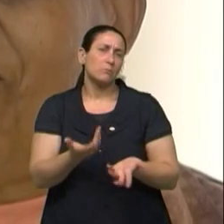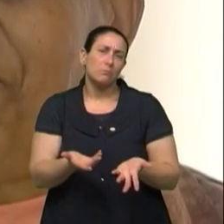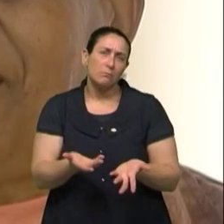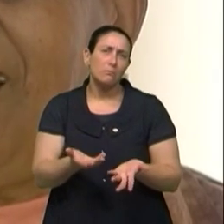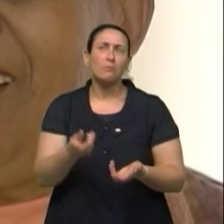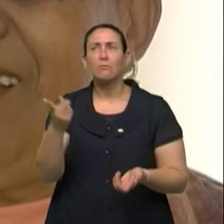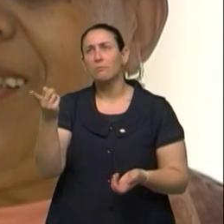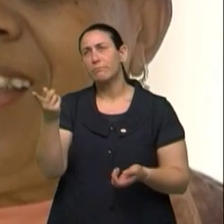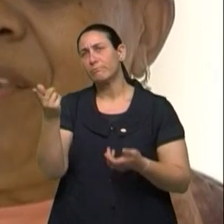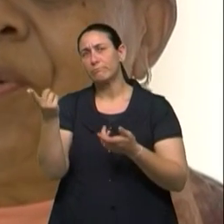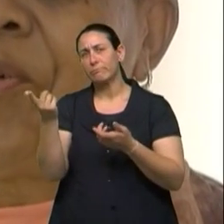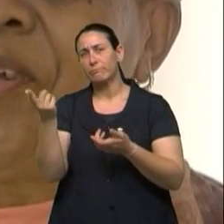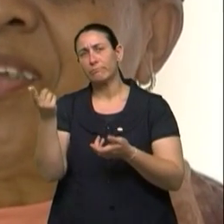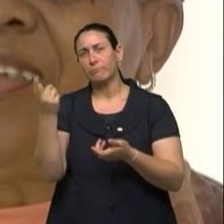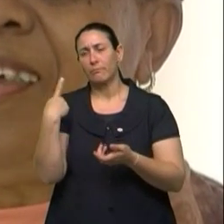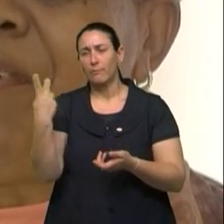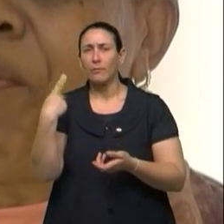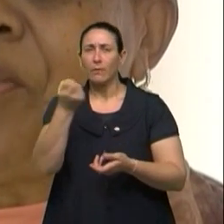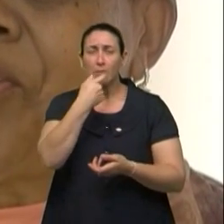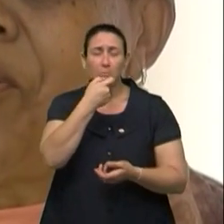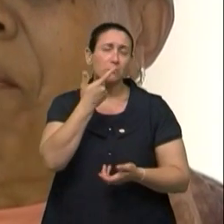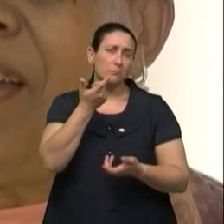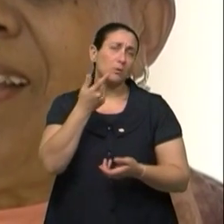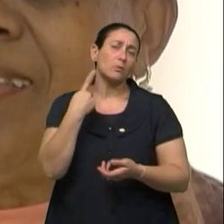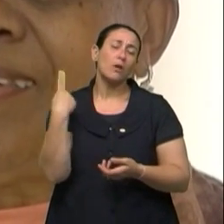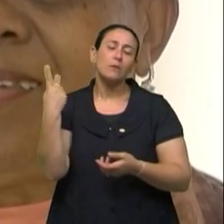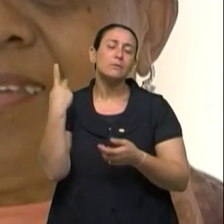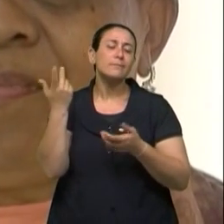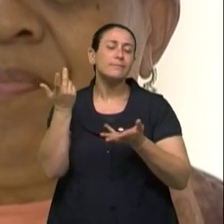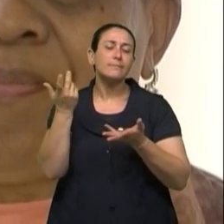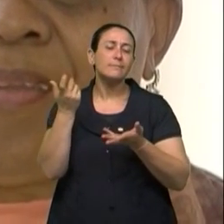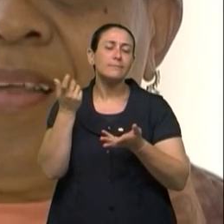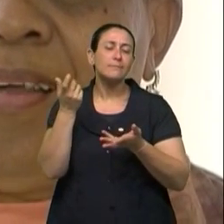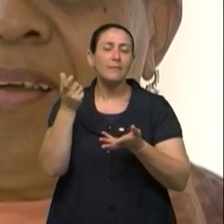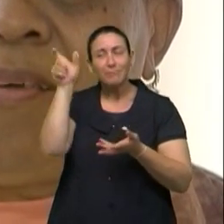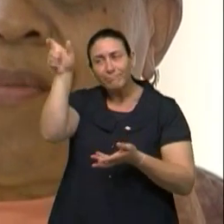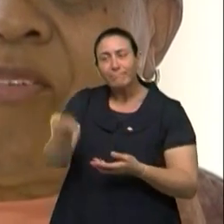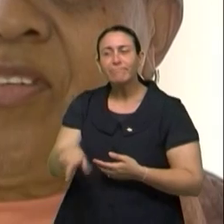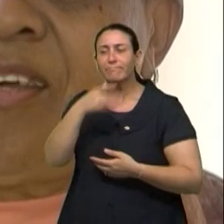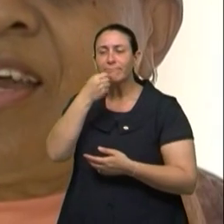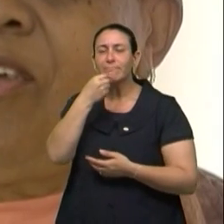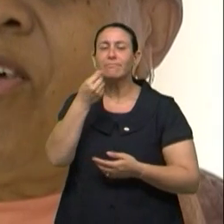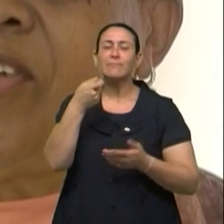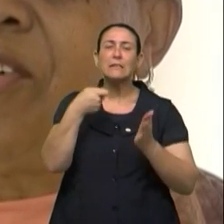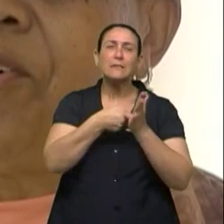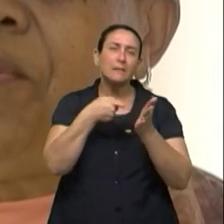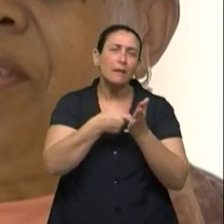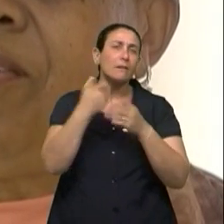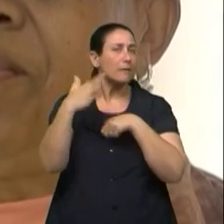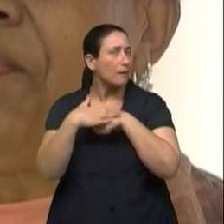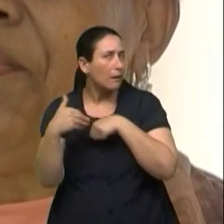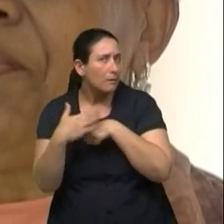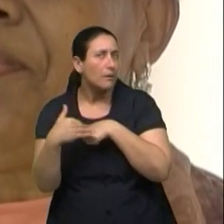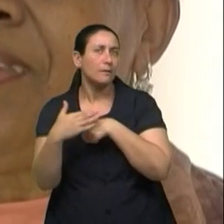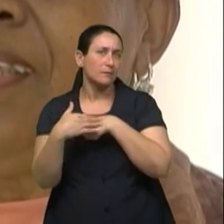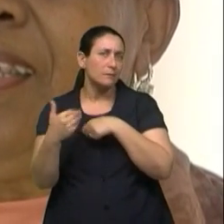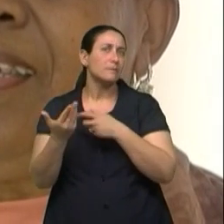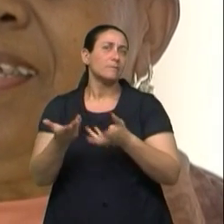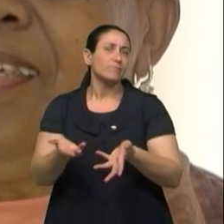Ele toma, ele procura ser uma pessoa mais, como eu vou dizer, carinhosa comigo.